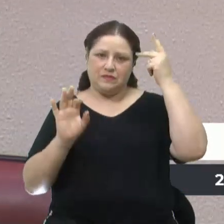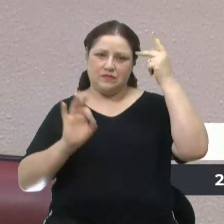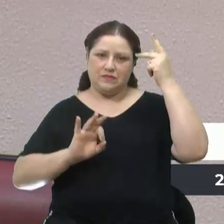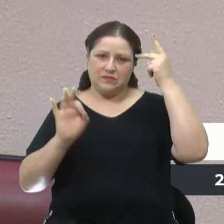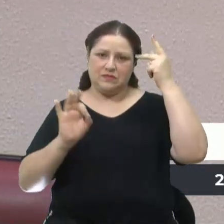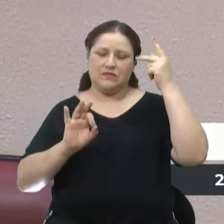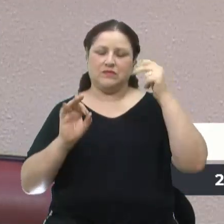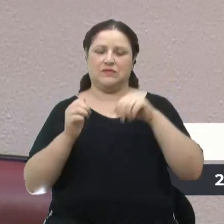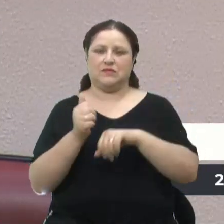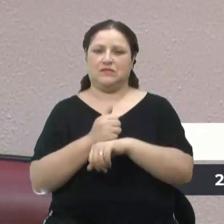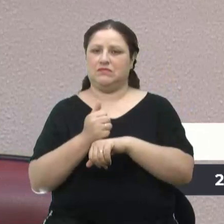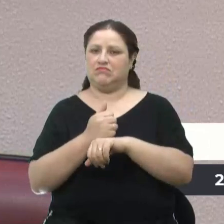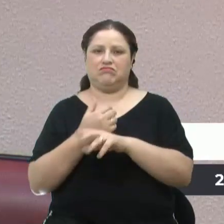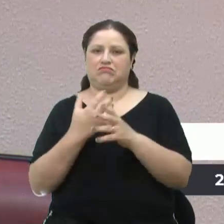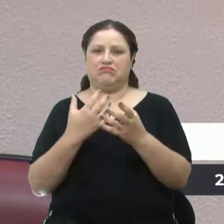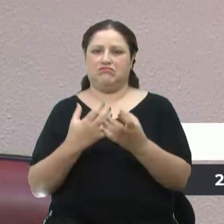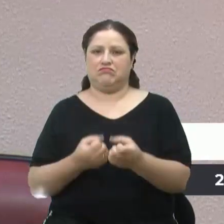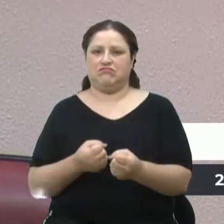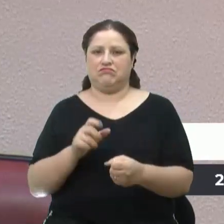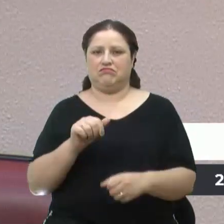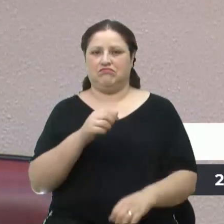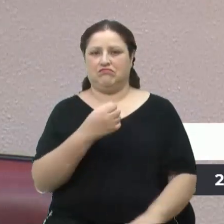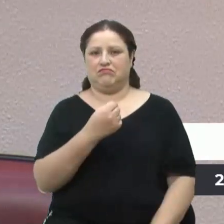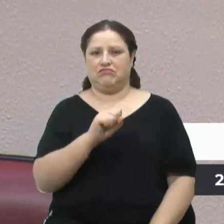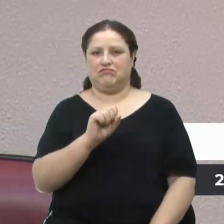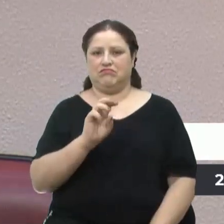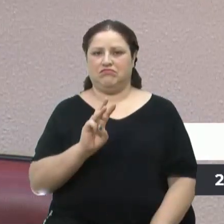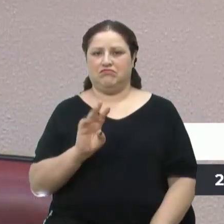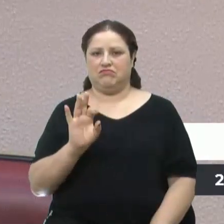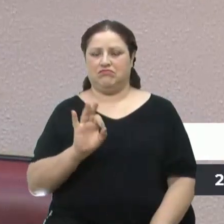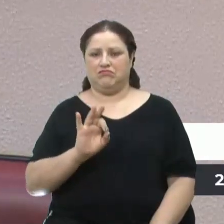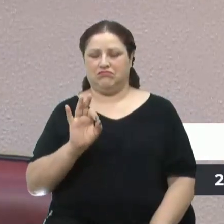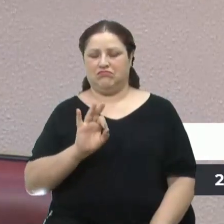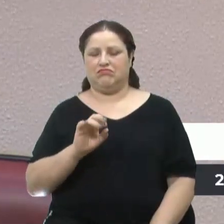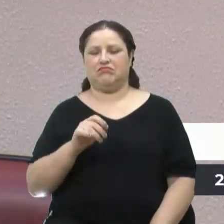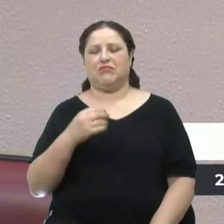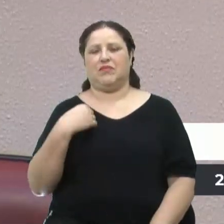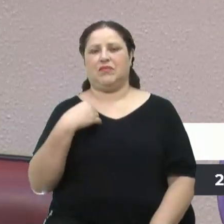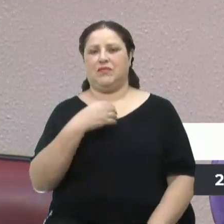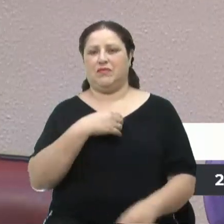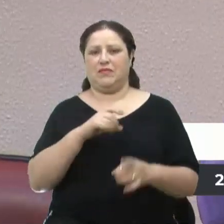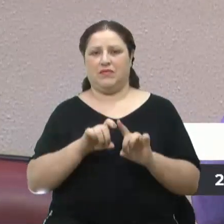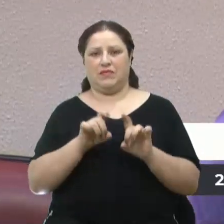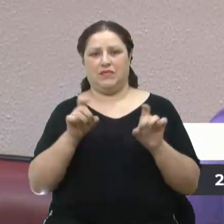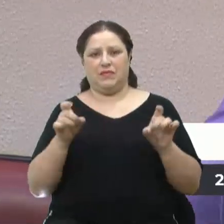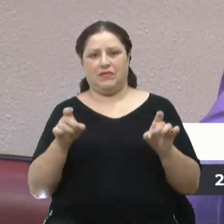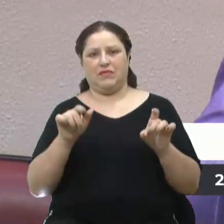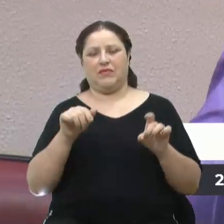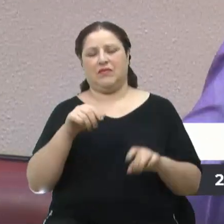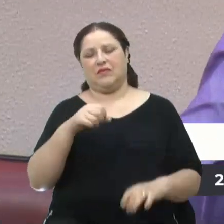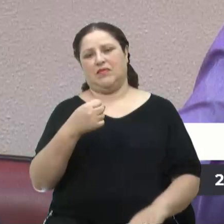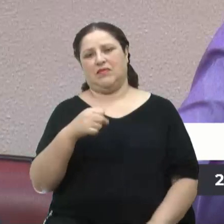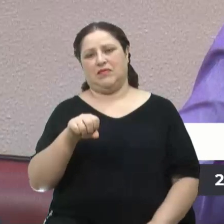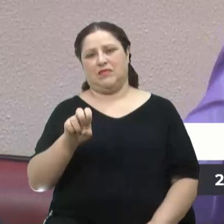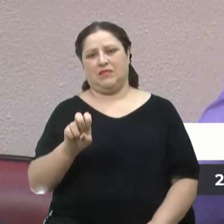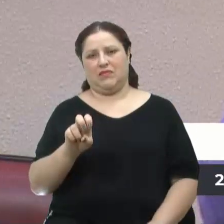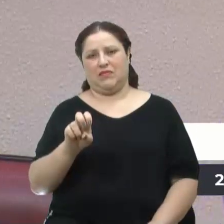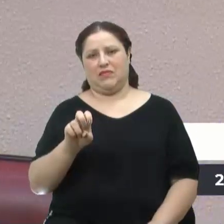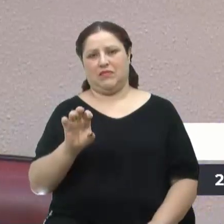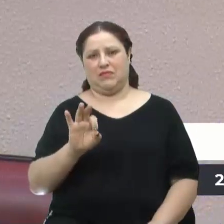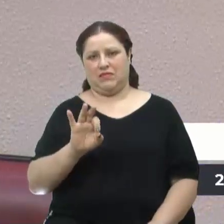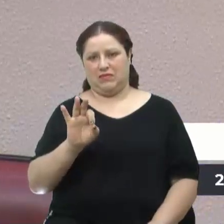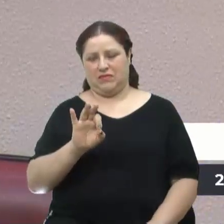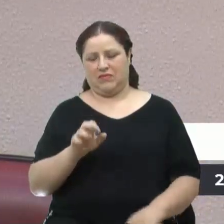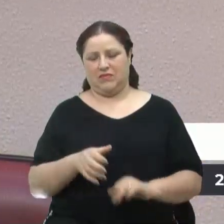que não assumem é de 83%, e de ginecologistas, de 85%. Então,